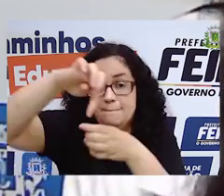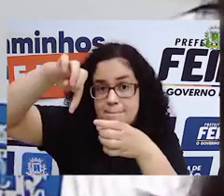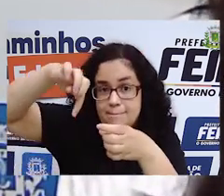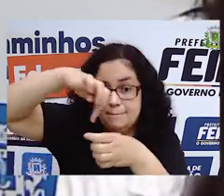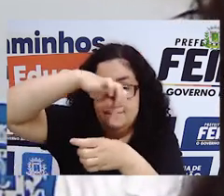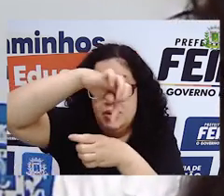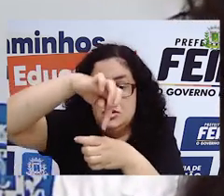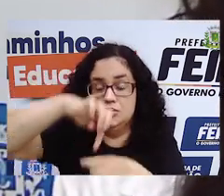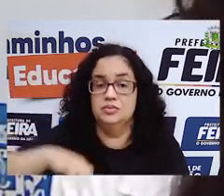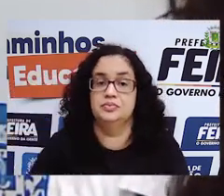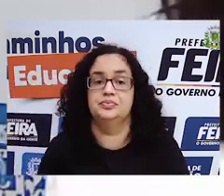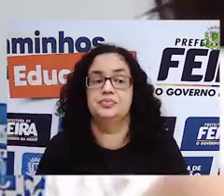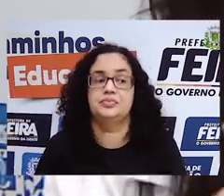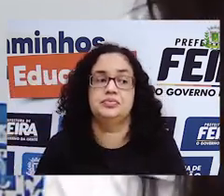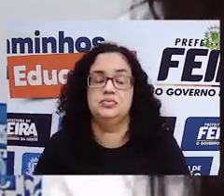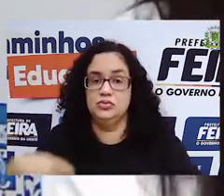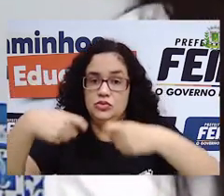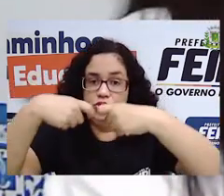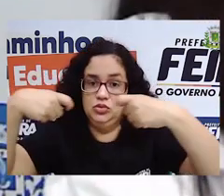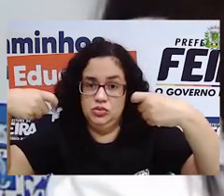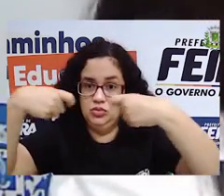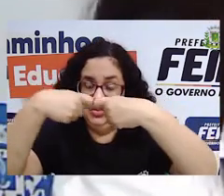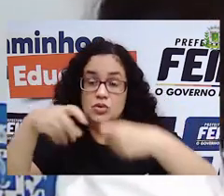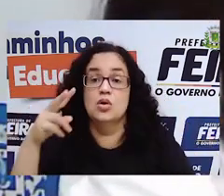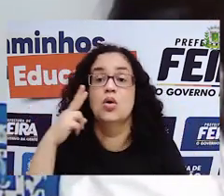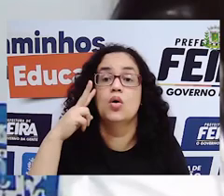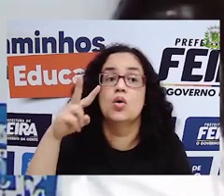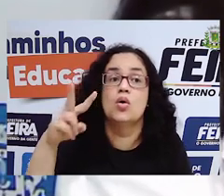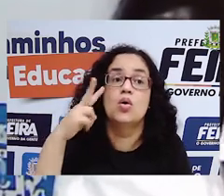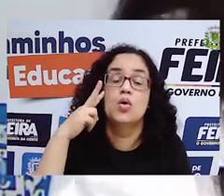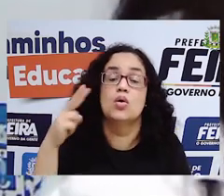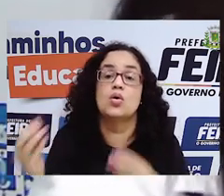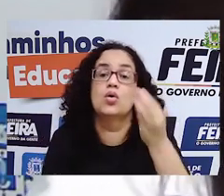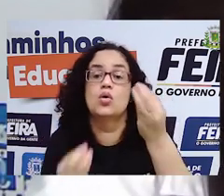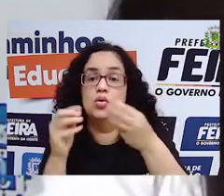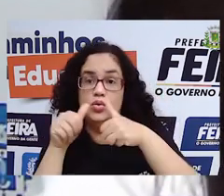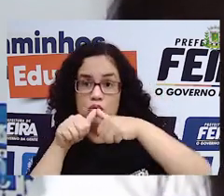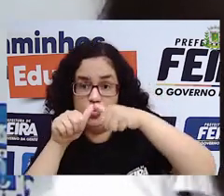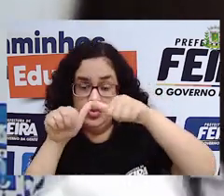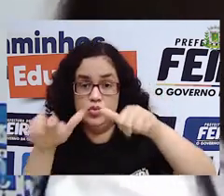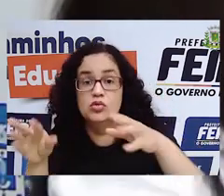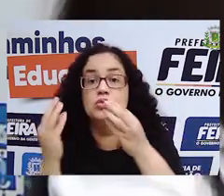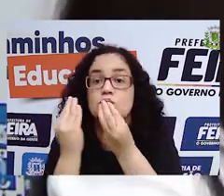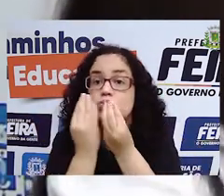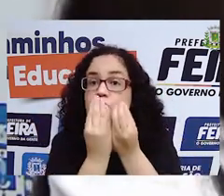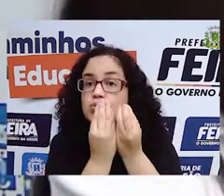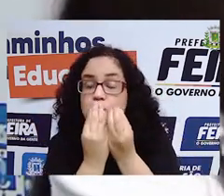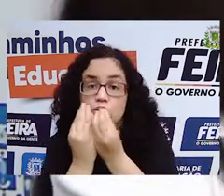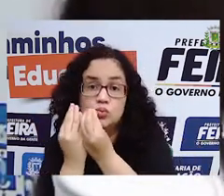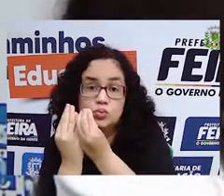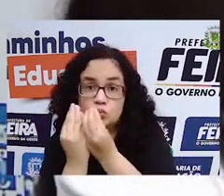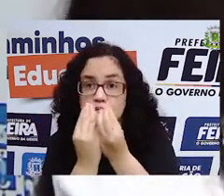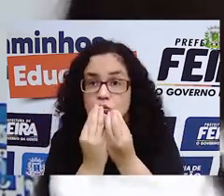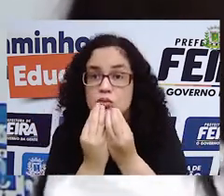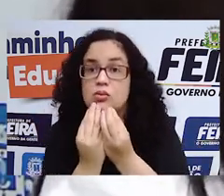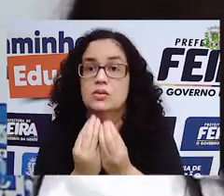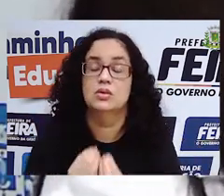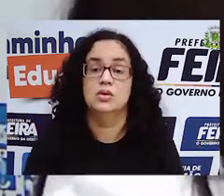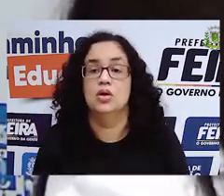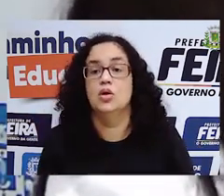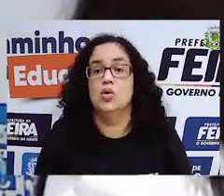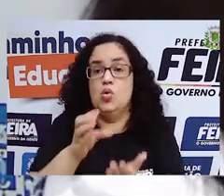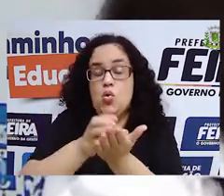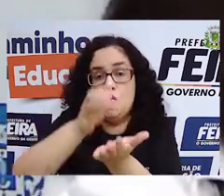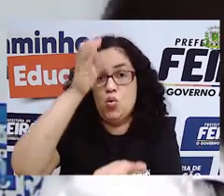o elástico. Olha só como ficou aqui, ó. Meu guardanapo preso na borda do